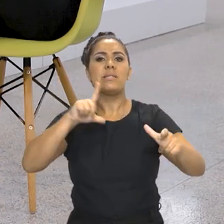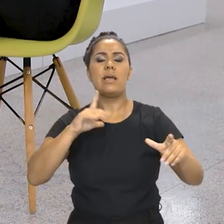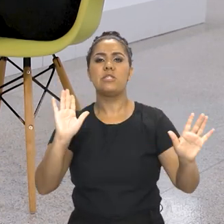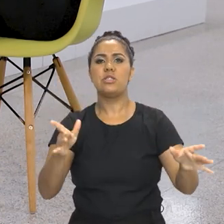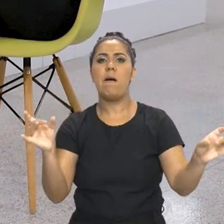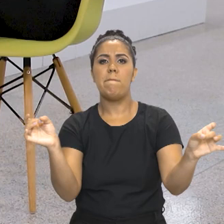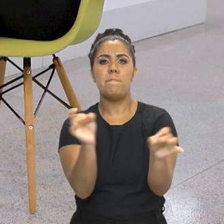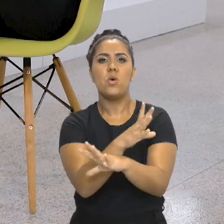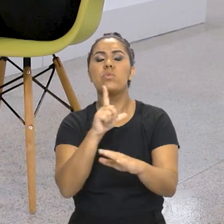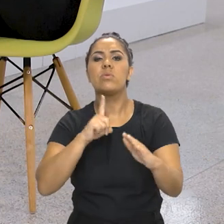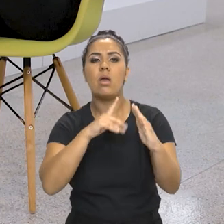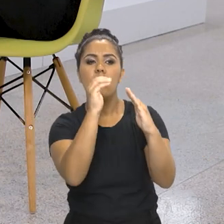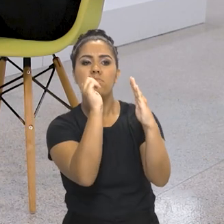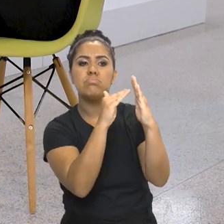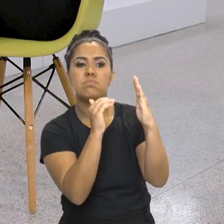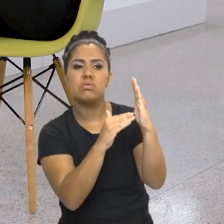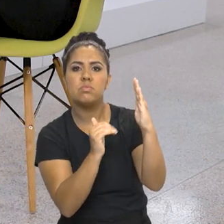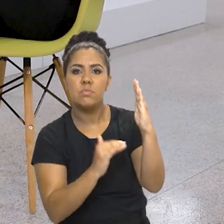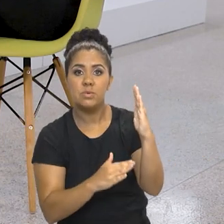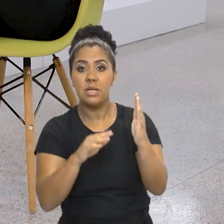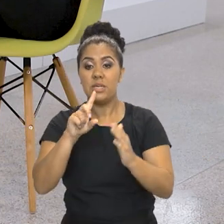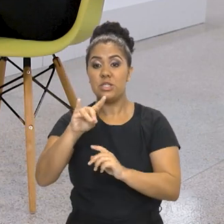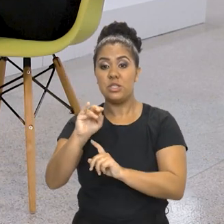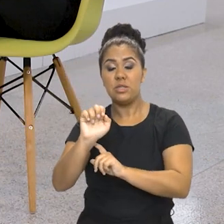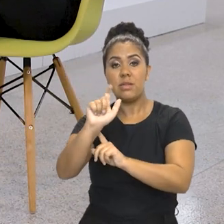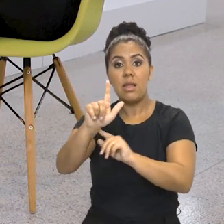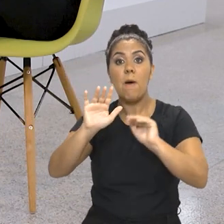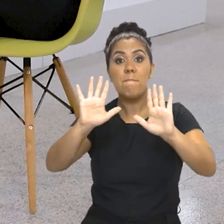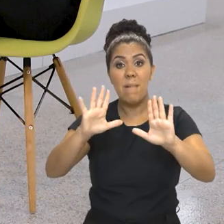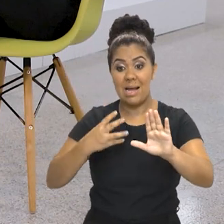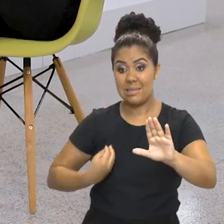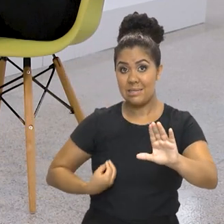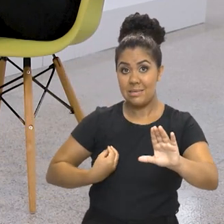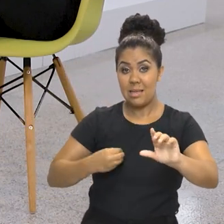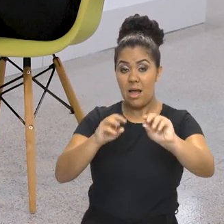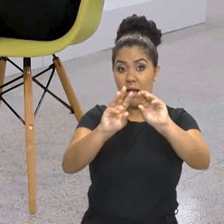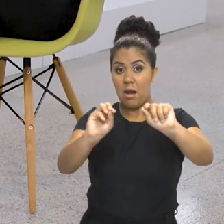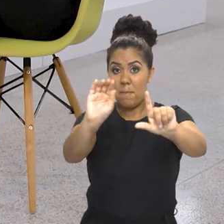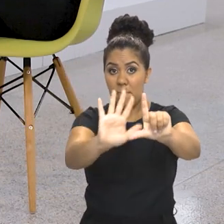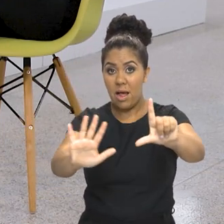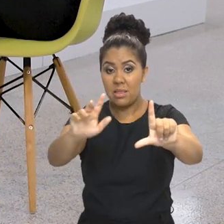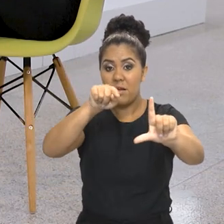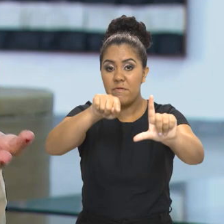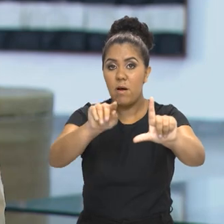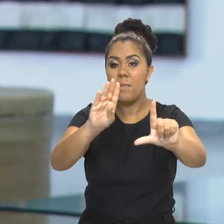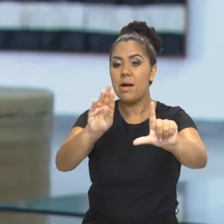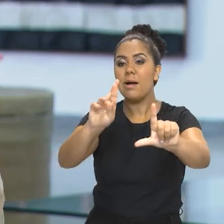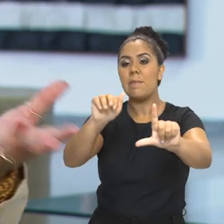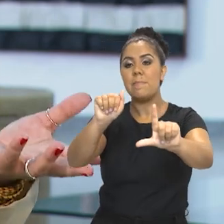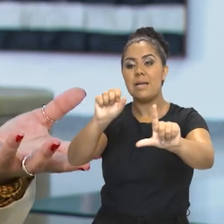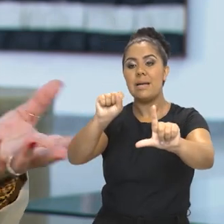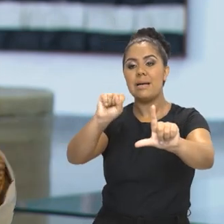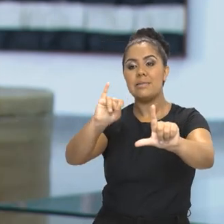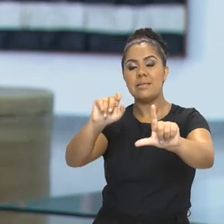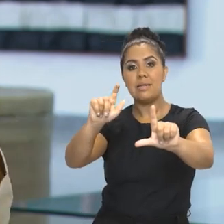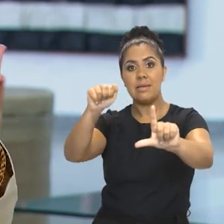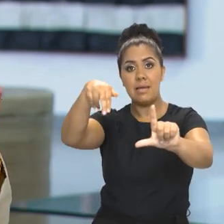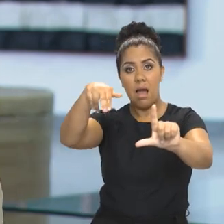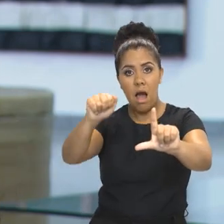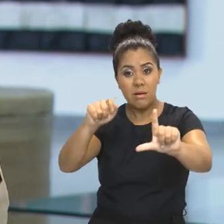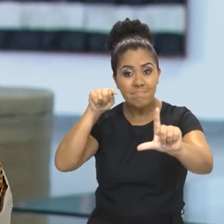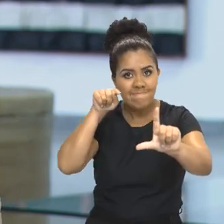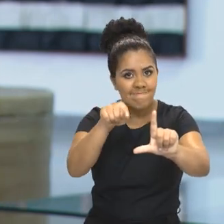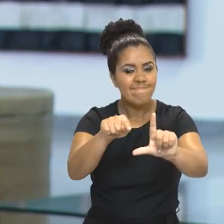repositórios de acervos digitais. Mas estar na Brasiliana dá uma visibilidade maior. Porque às vezes, como eu falei, um